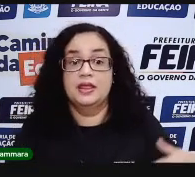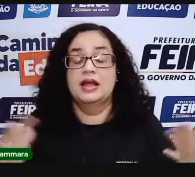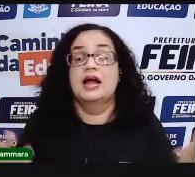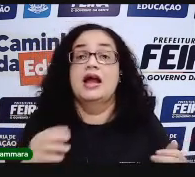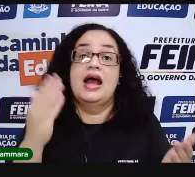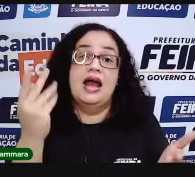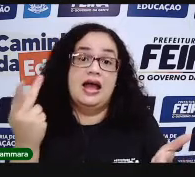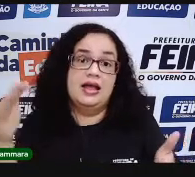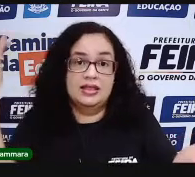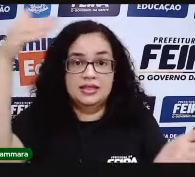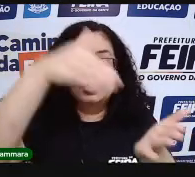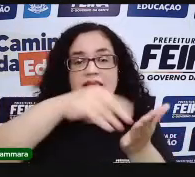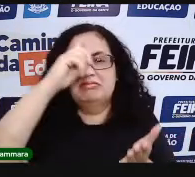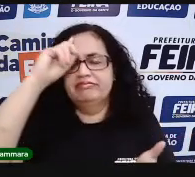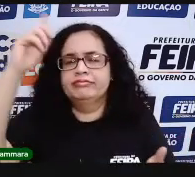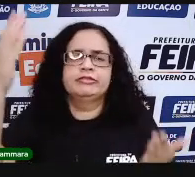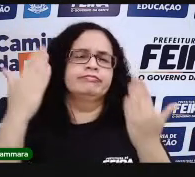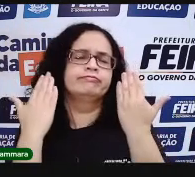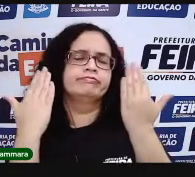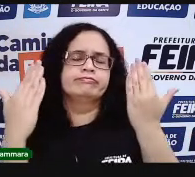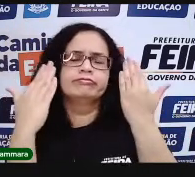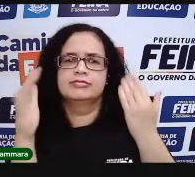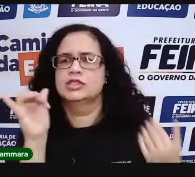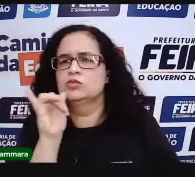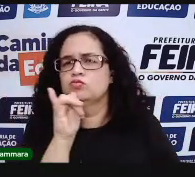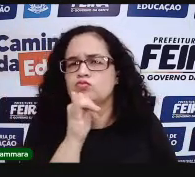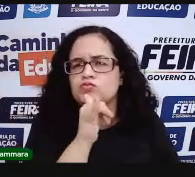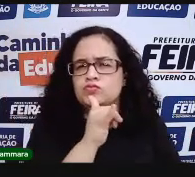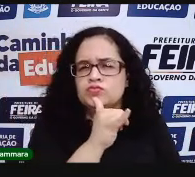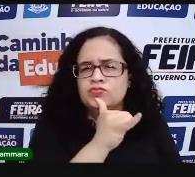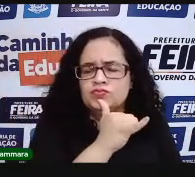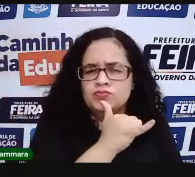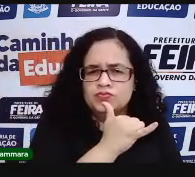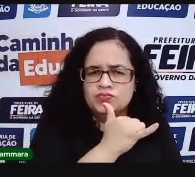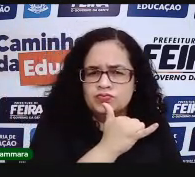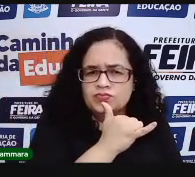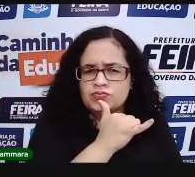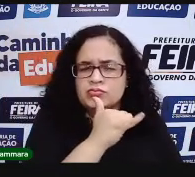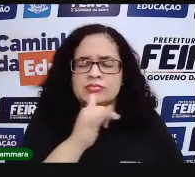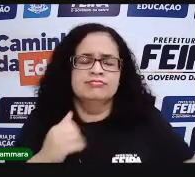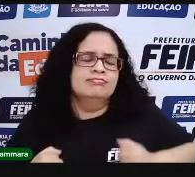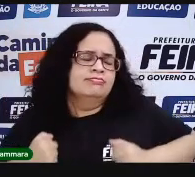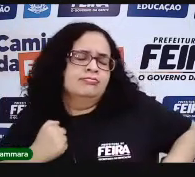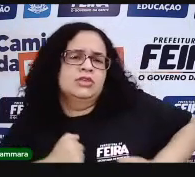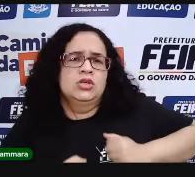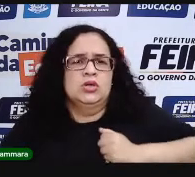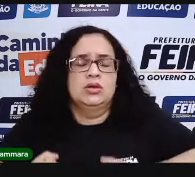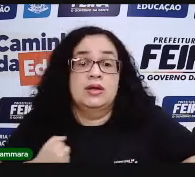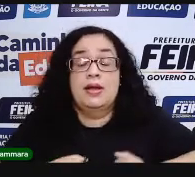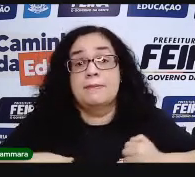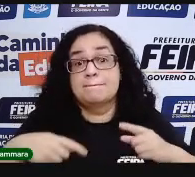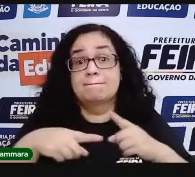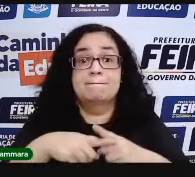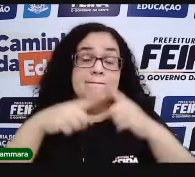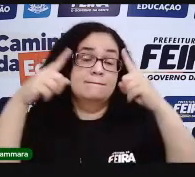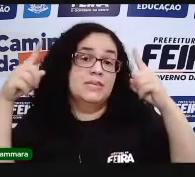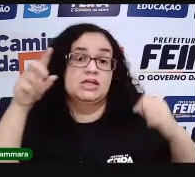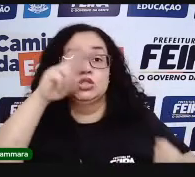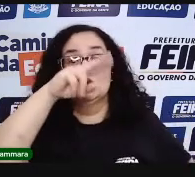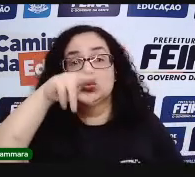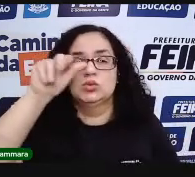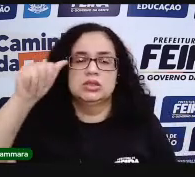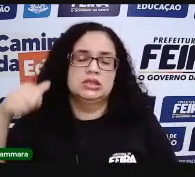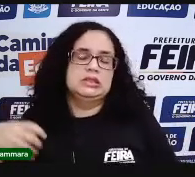que até mesmo Deus duvida. Fiquei triste, capiongo, aperreado, porém,